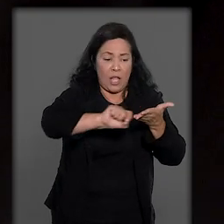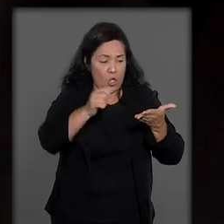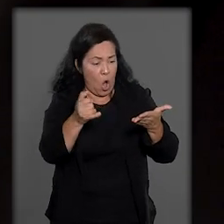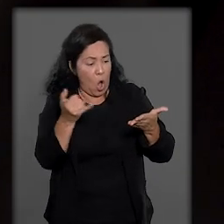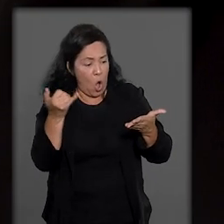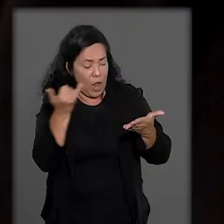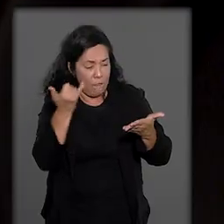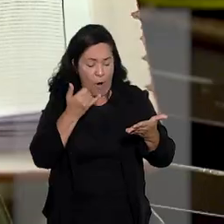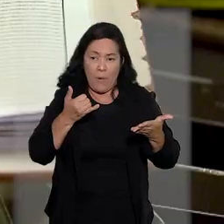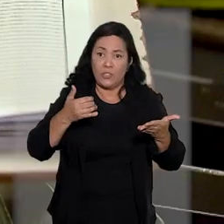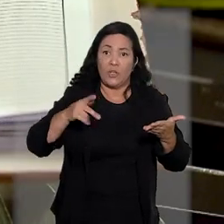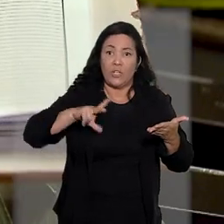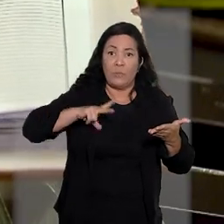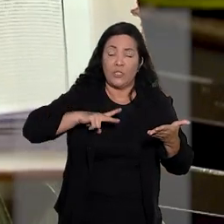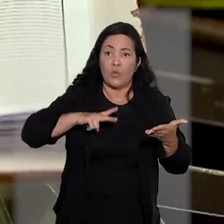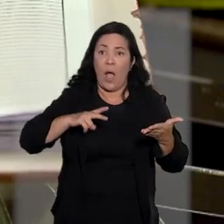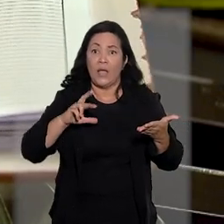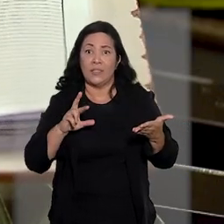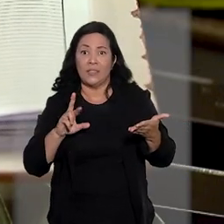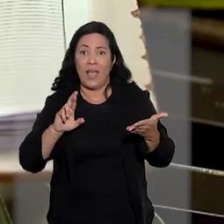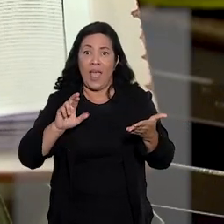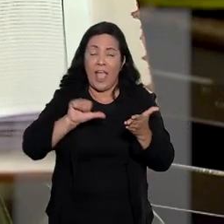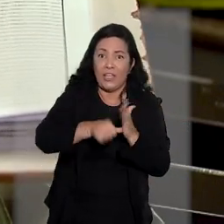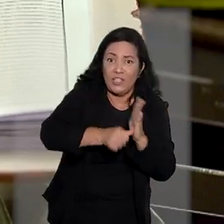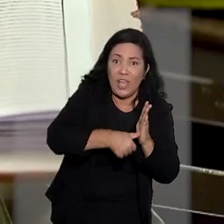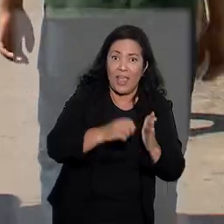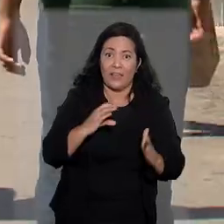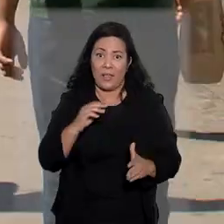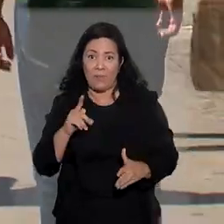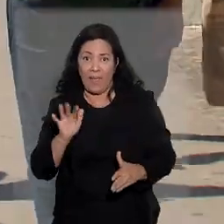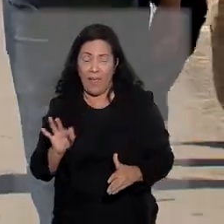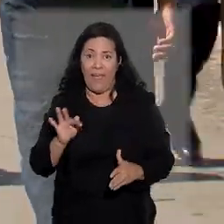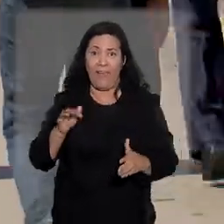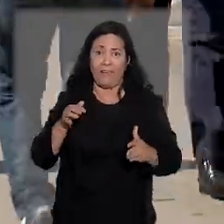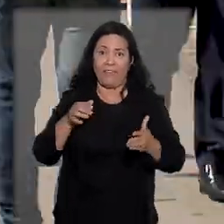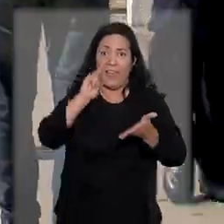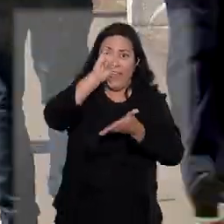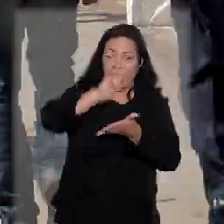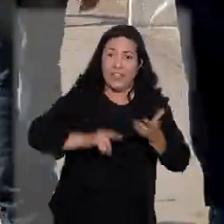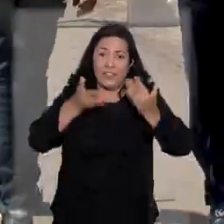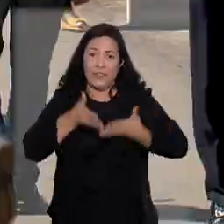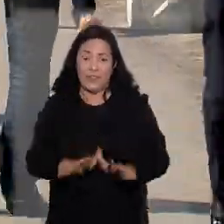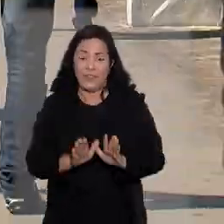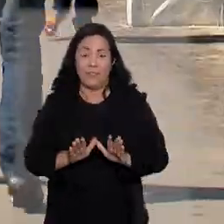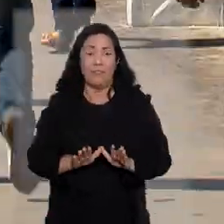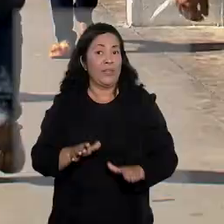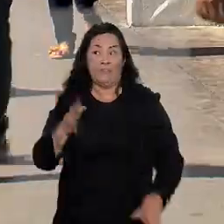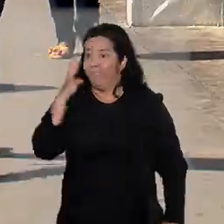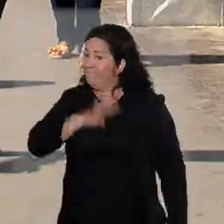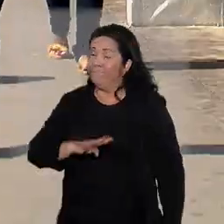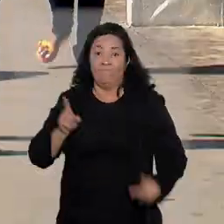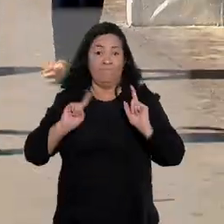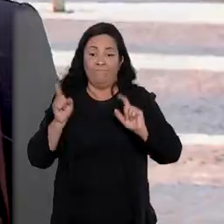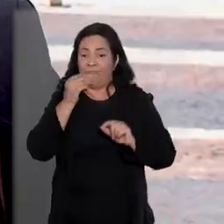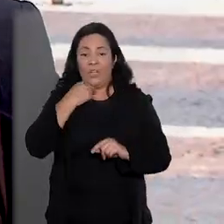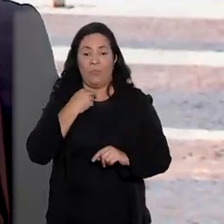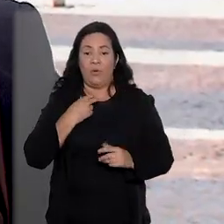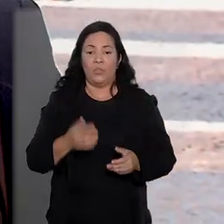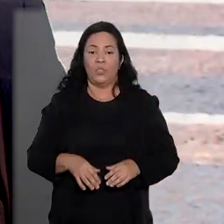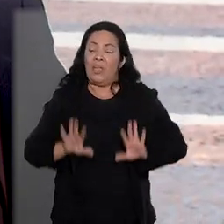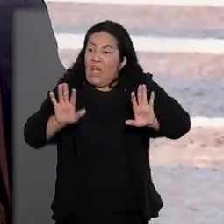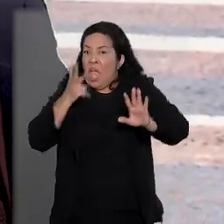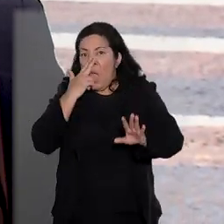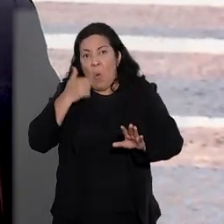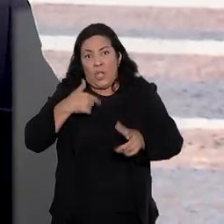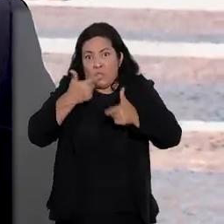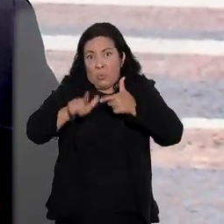pessoais, como RG, CPF e data de nascimento. Para muita gente, uma prática inofensiva. Eu não acho